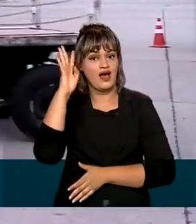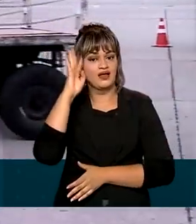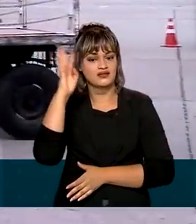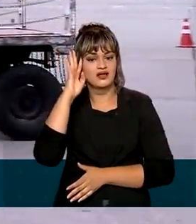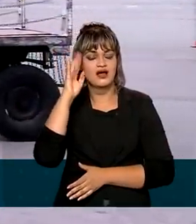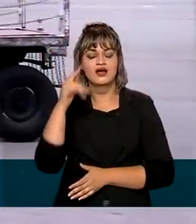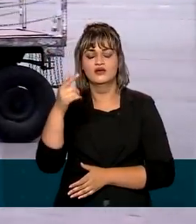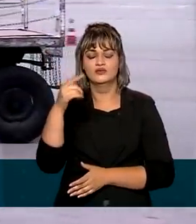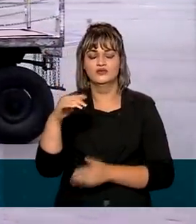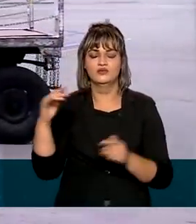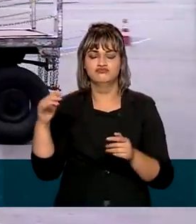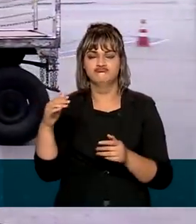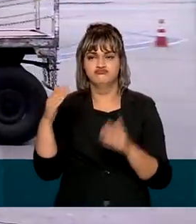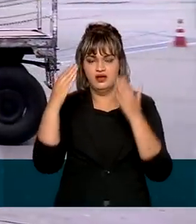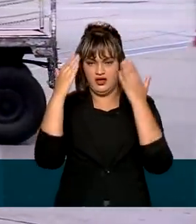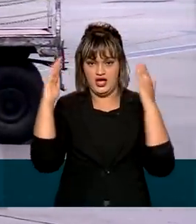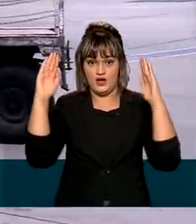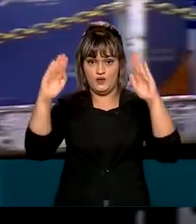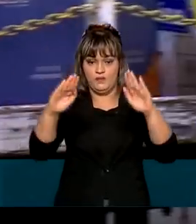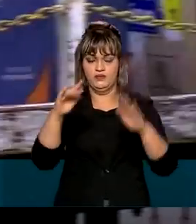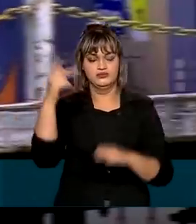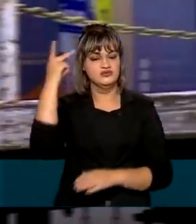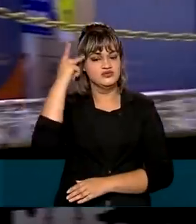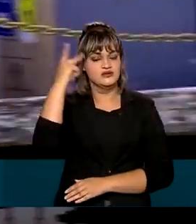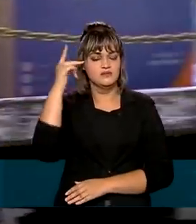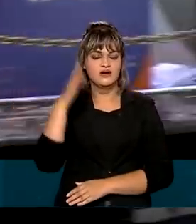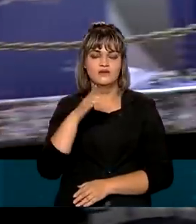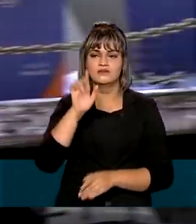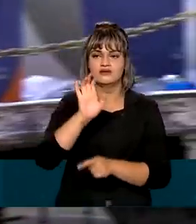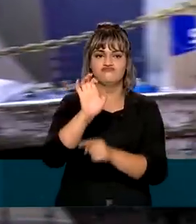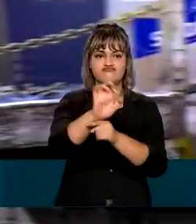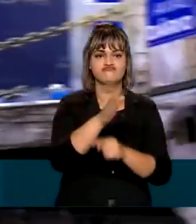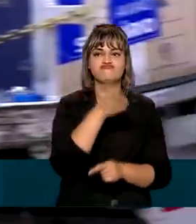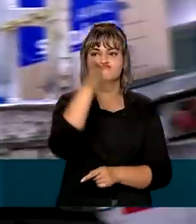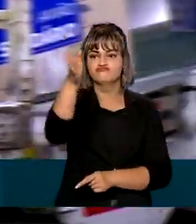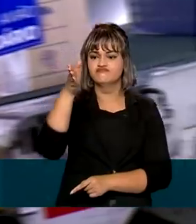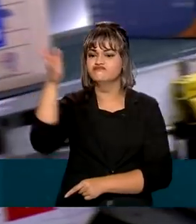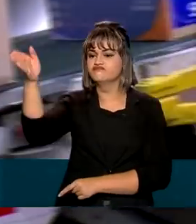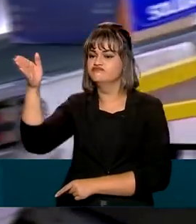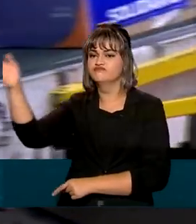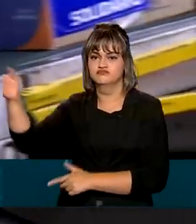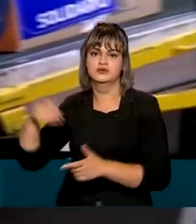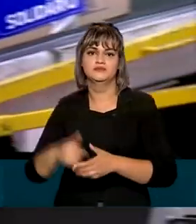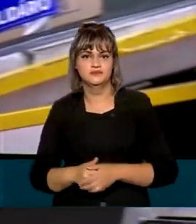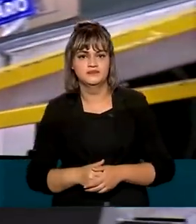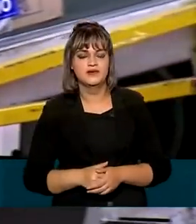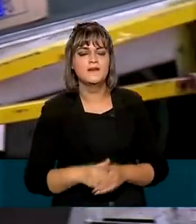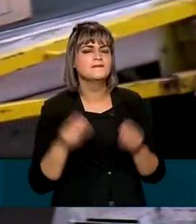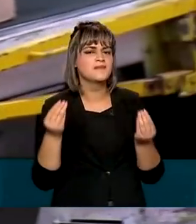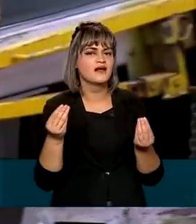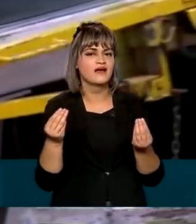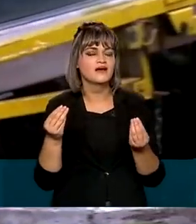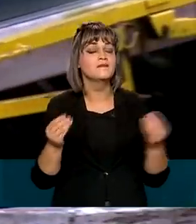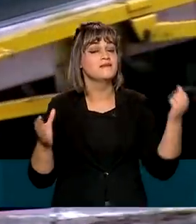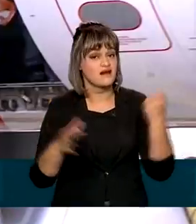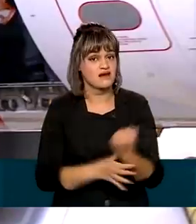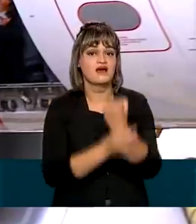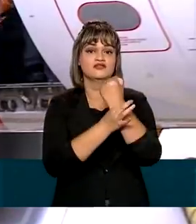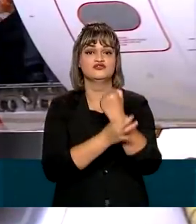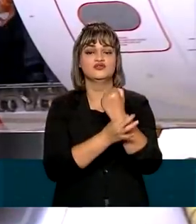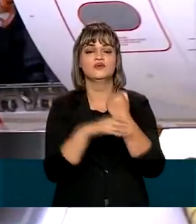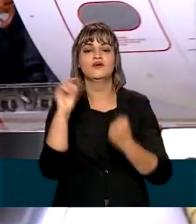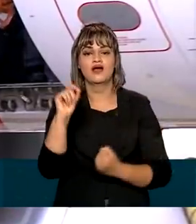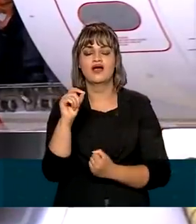do Aeroporto Internacional de Guarulhos, com destino a todos os estados. Com isso, está garantida